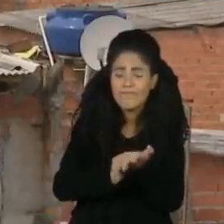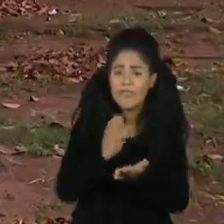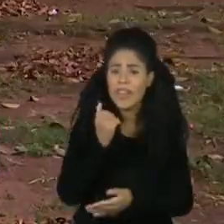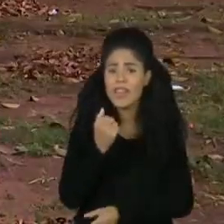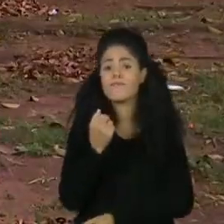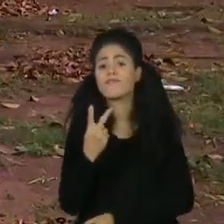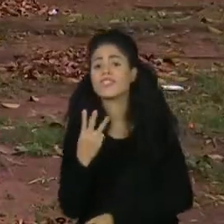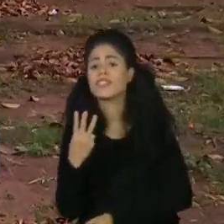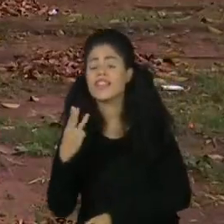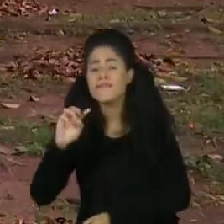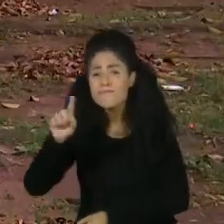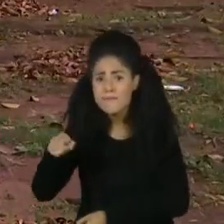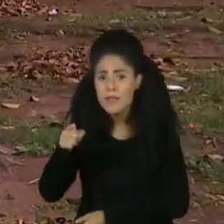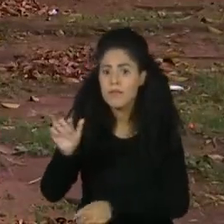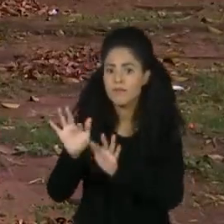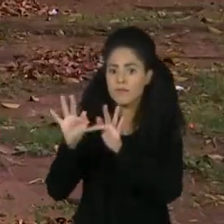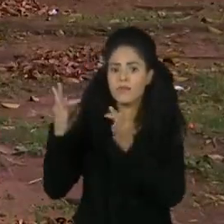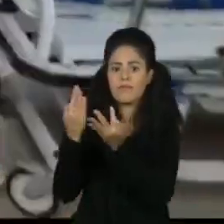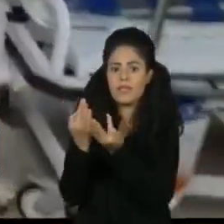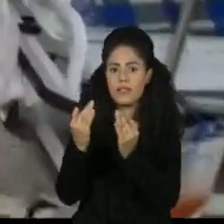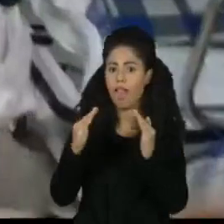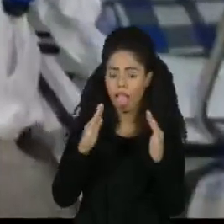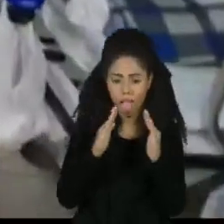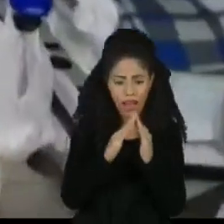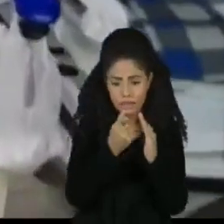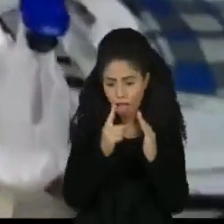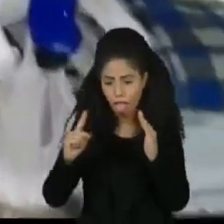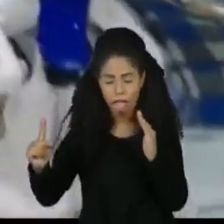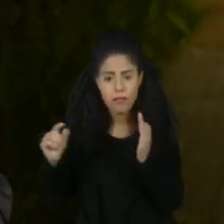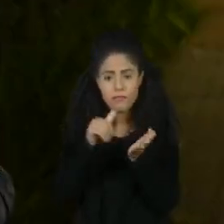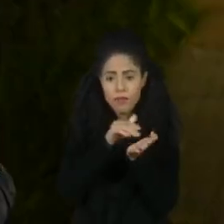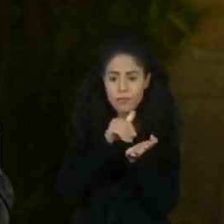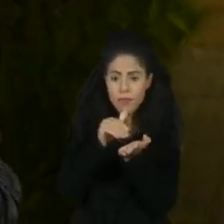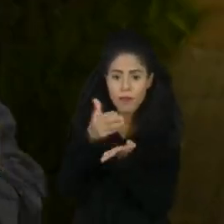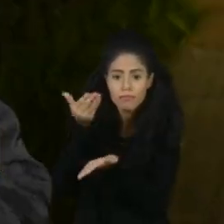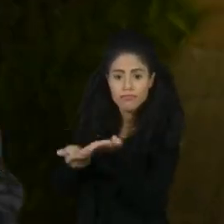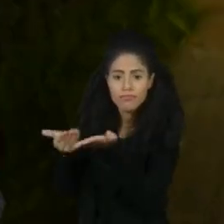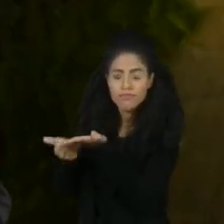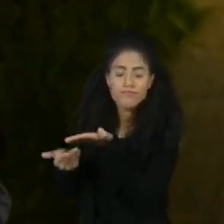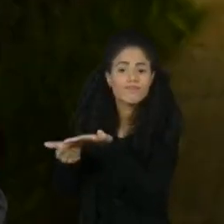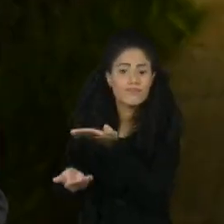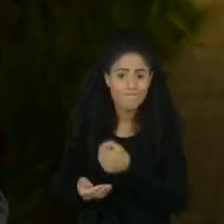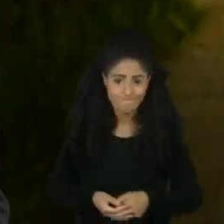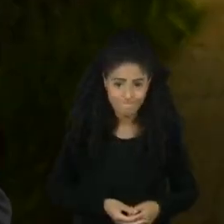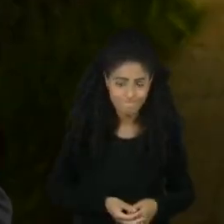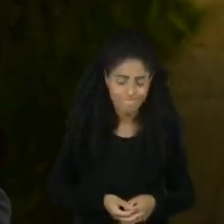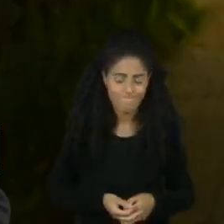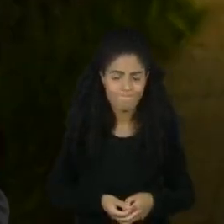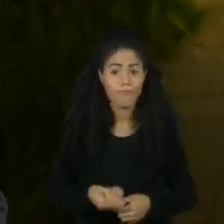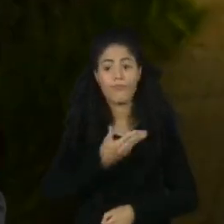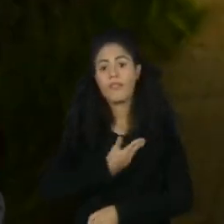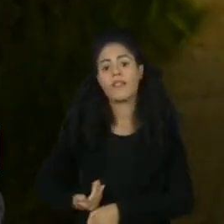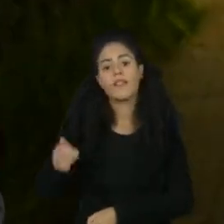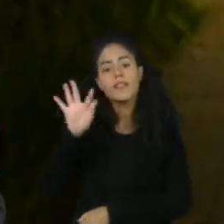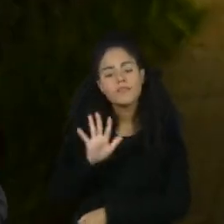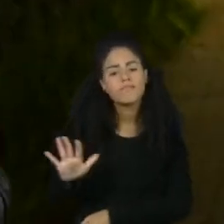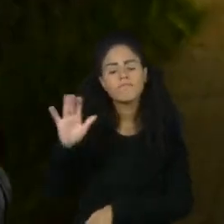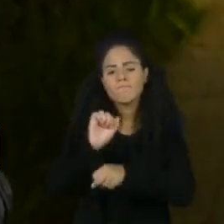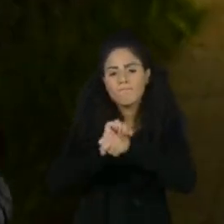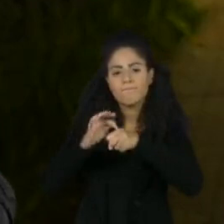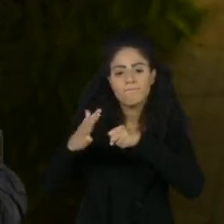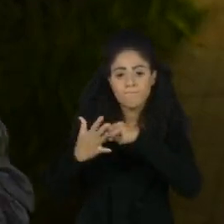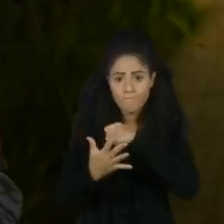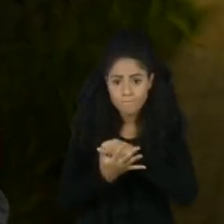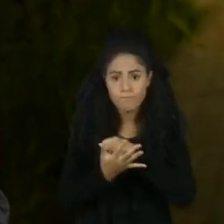de 23 mil famílias perderam suas casas durante a pandemia. A atuação do governo federal no combate à covid-19